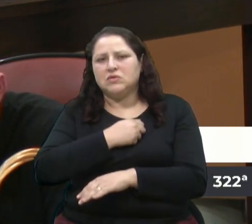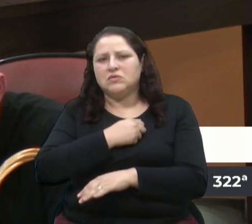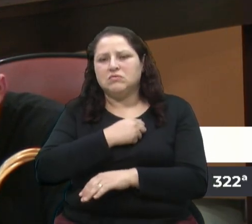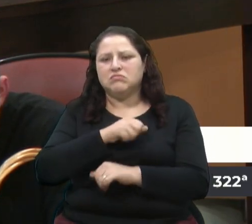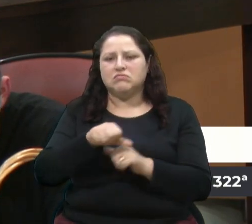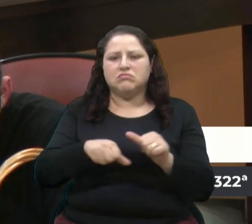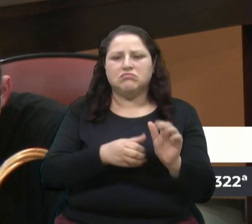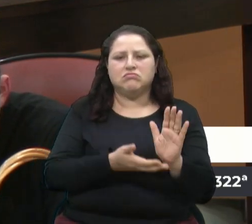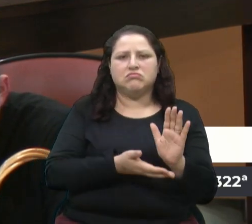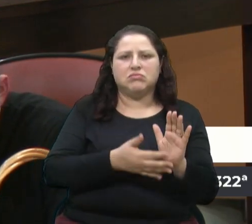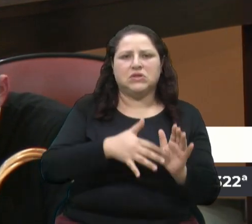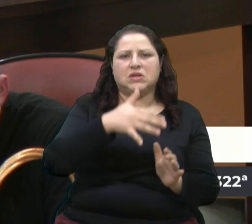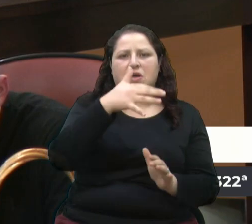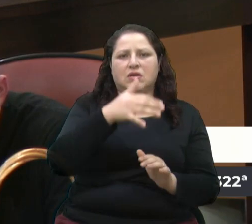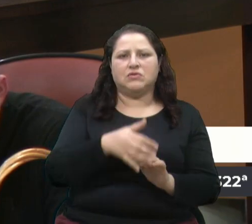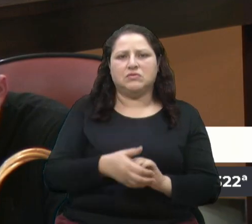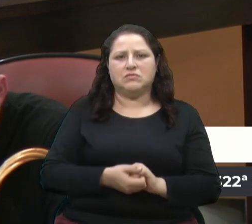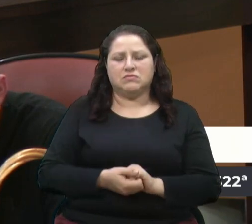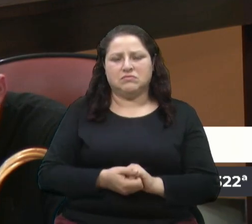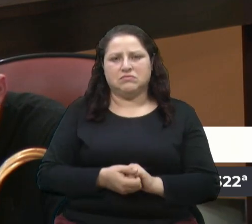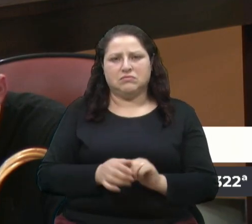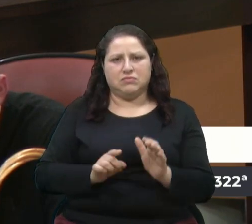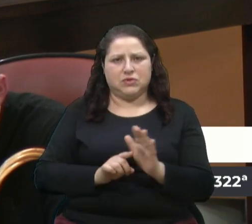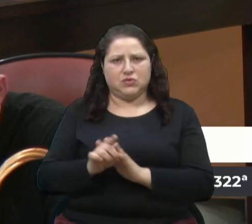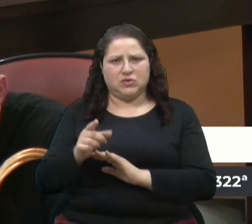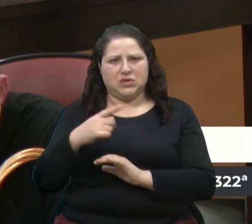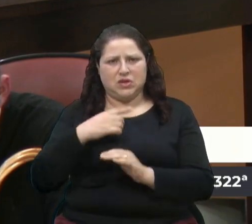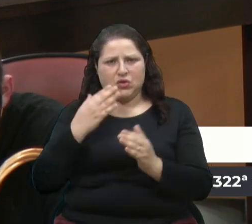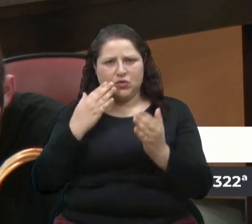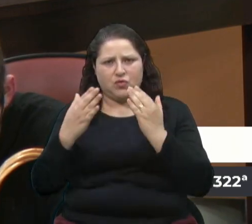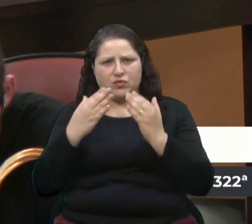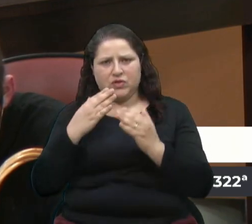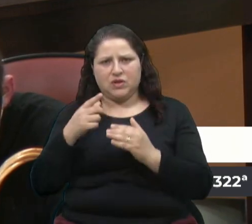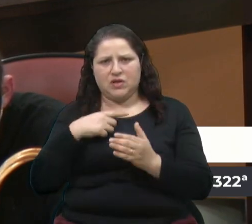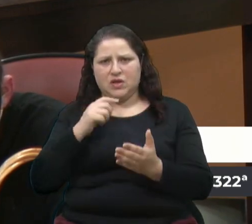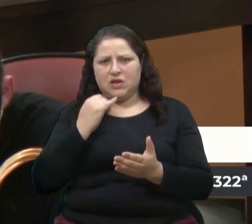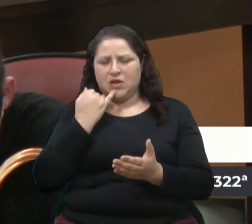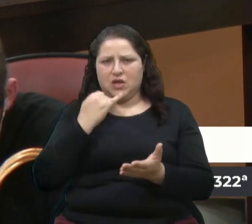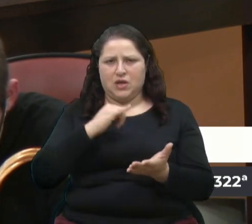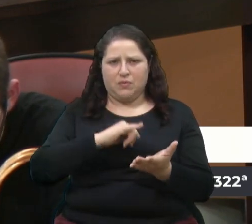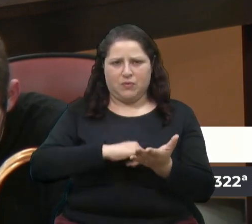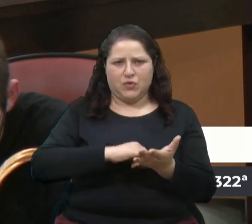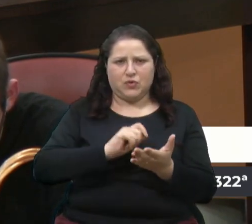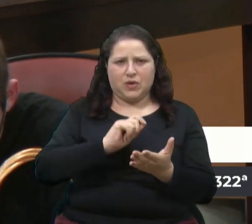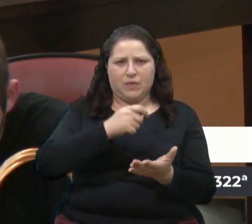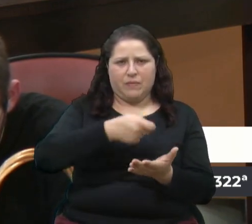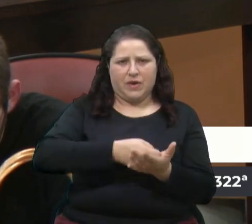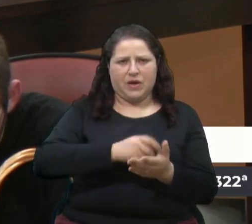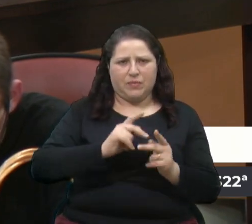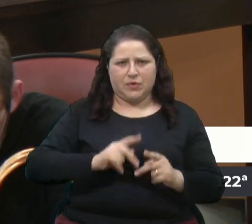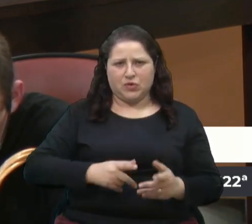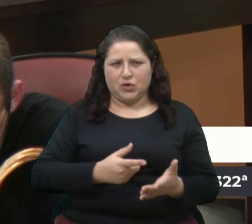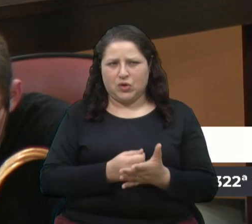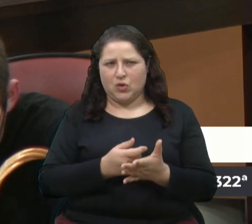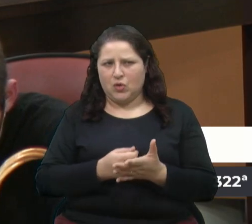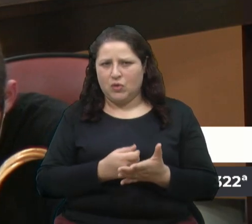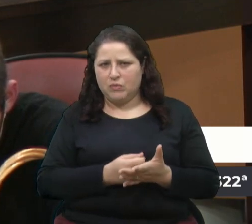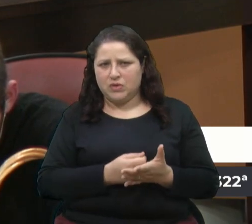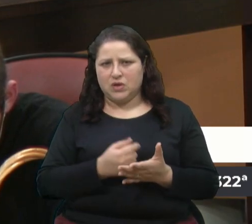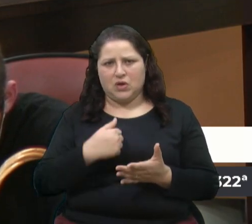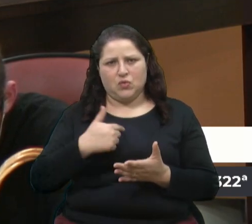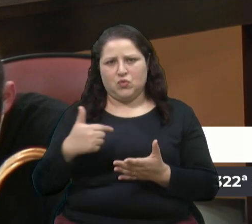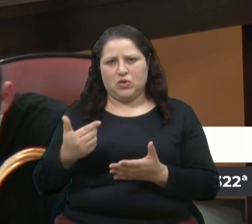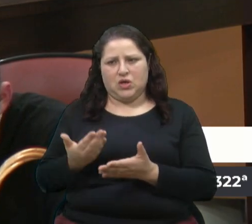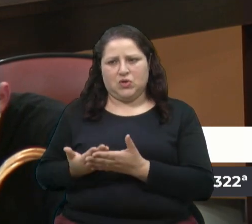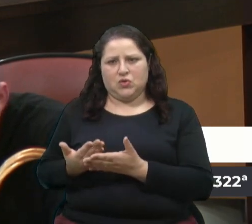Tem alguma dúvida que esse imposto quem vai pagar, quem vai consumir? Eu não sou estudado,